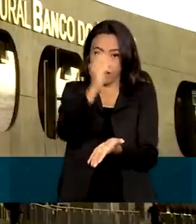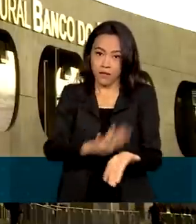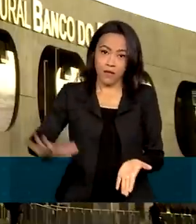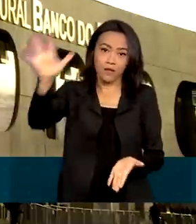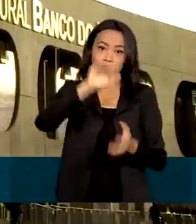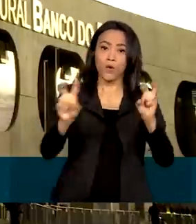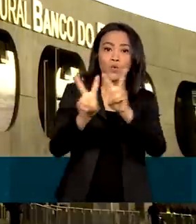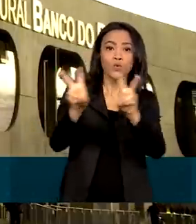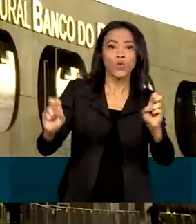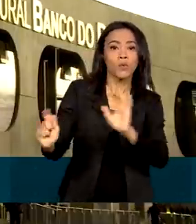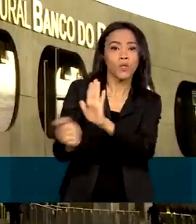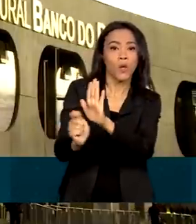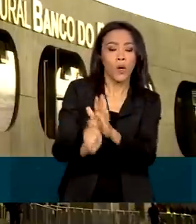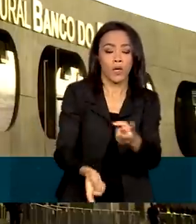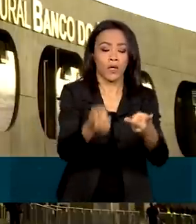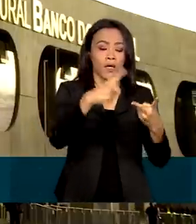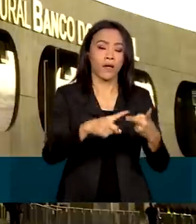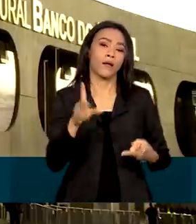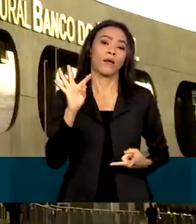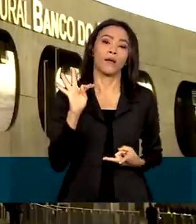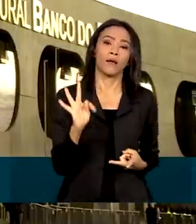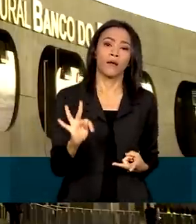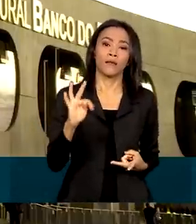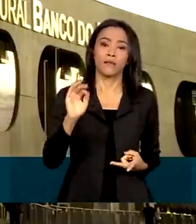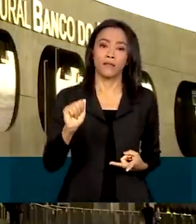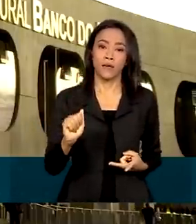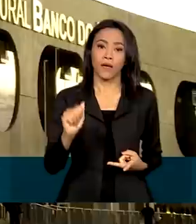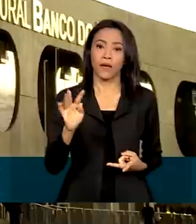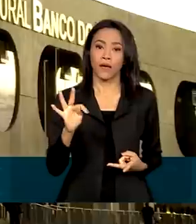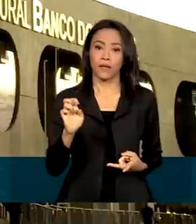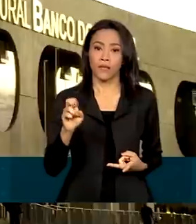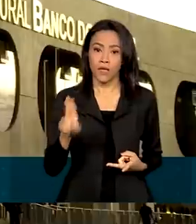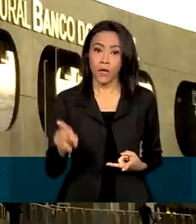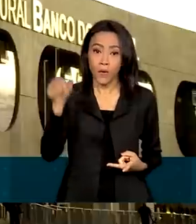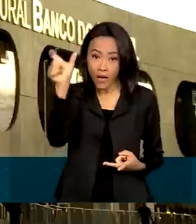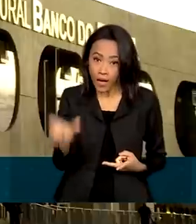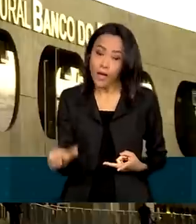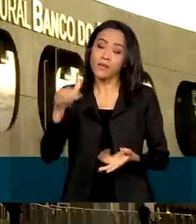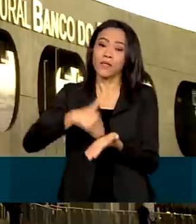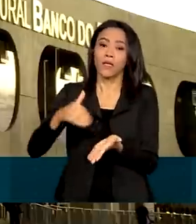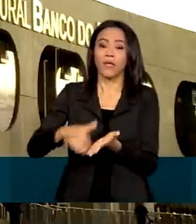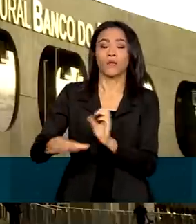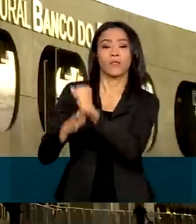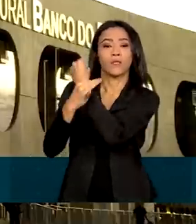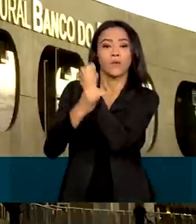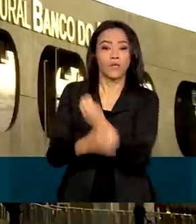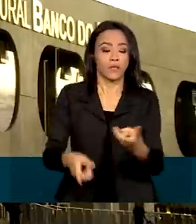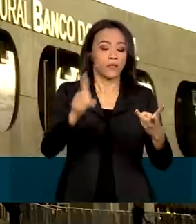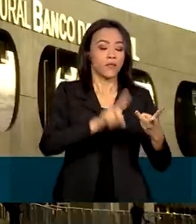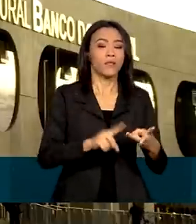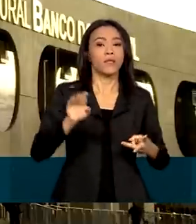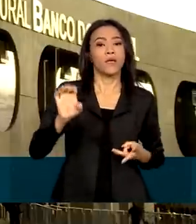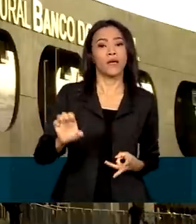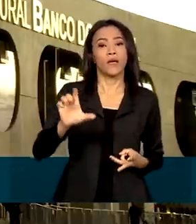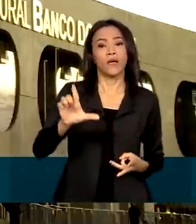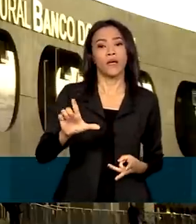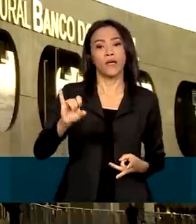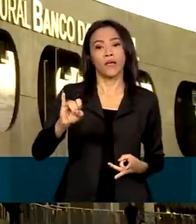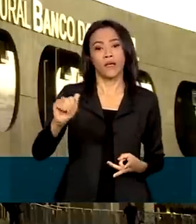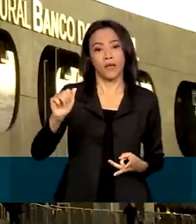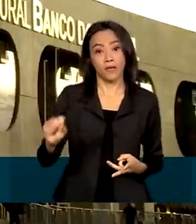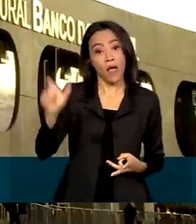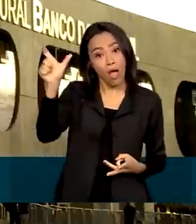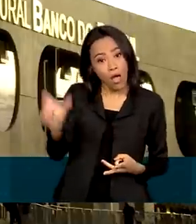sobre drogas. Tadeu Alencar, como secretário nacional de segurança pública. E Elias Vaz, secretário